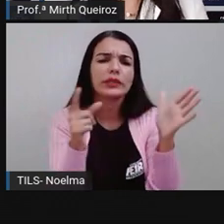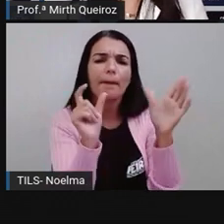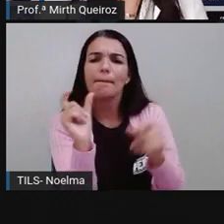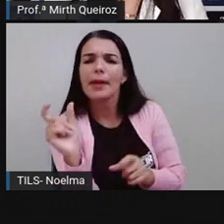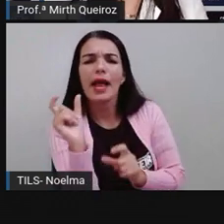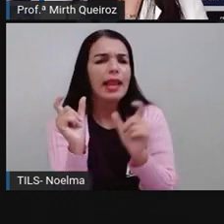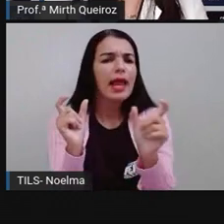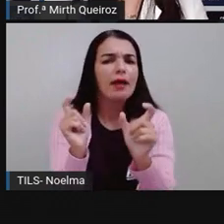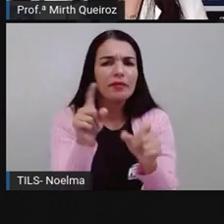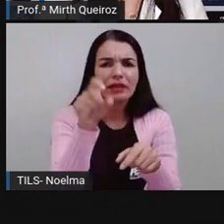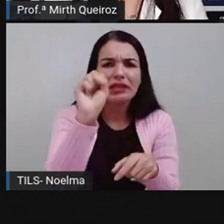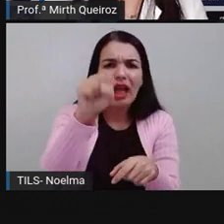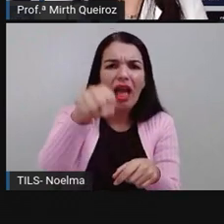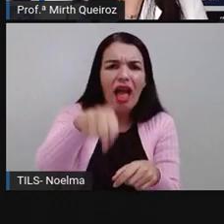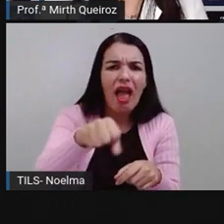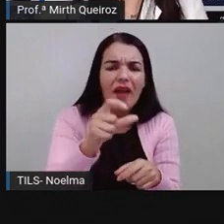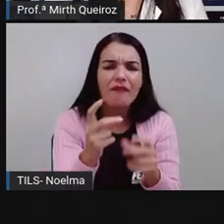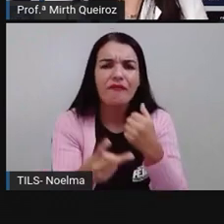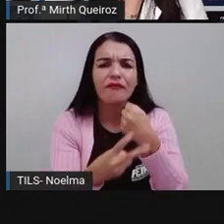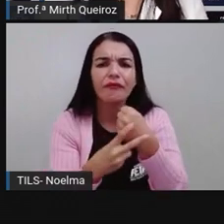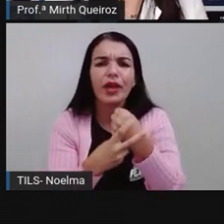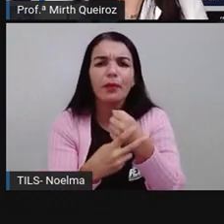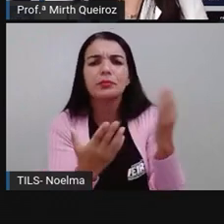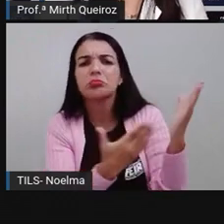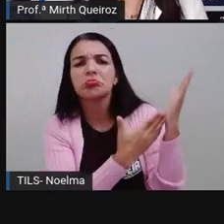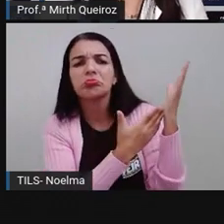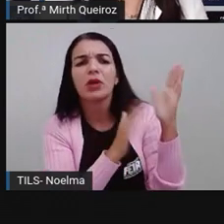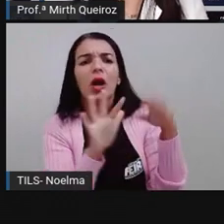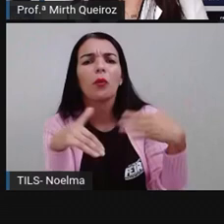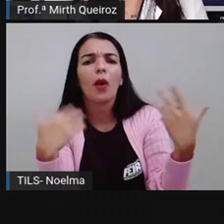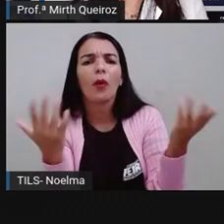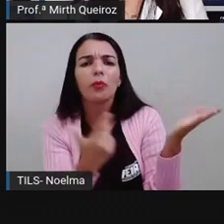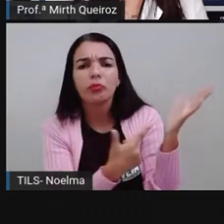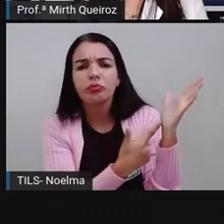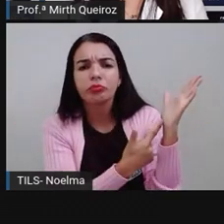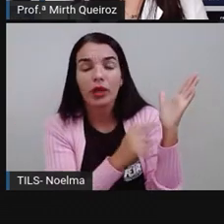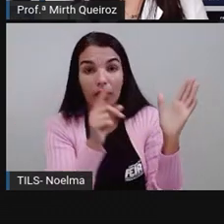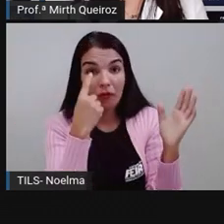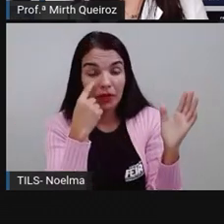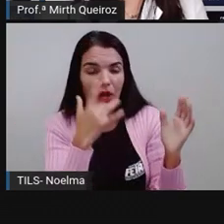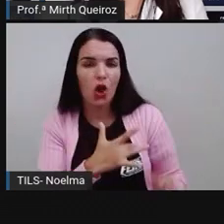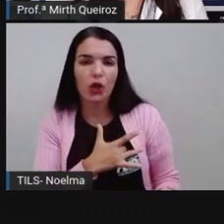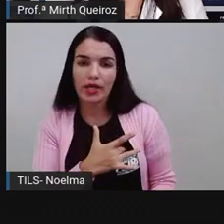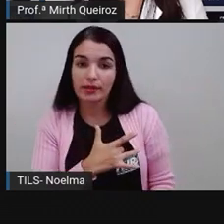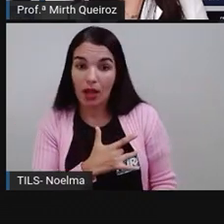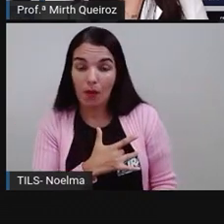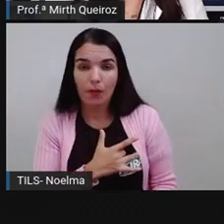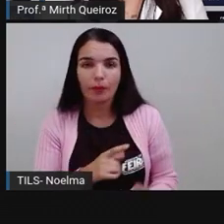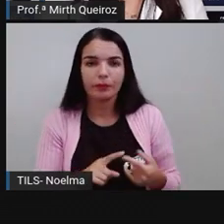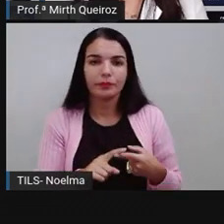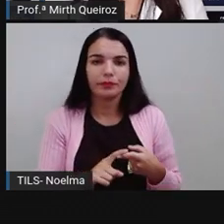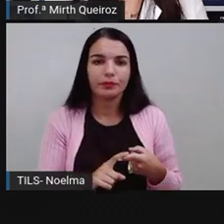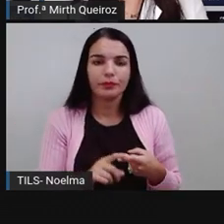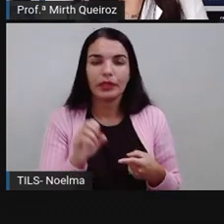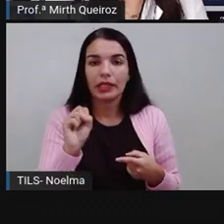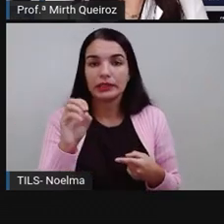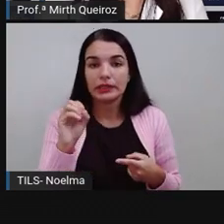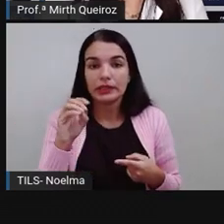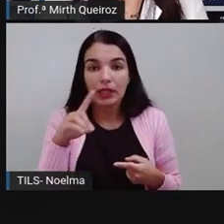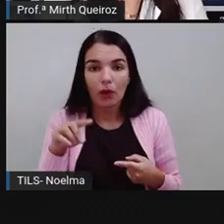são verbos? Quais delas aí são verbos? Nós temos a palavra coração, são,